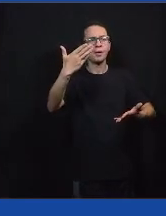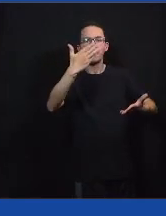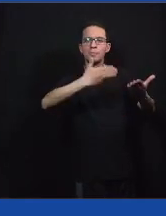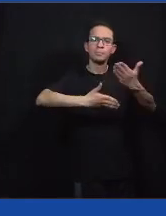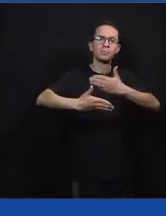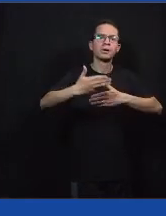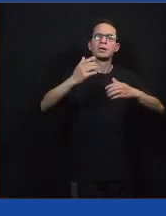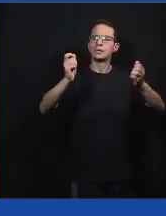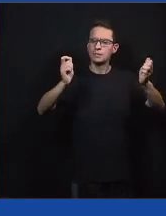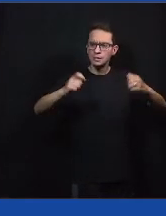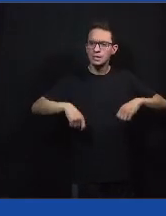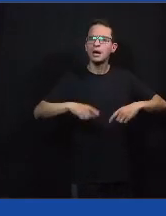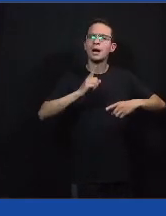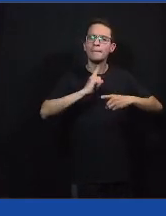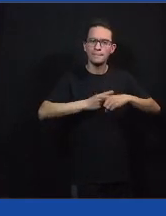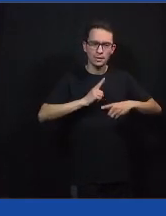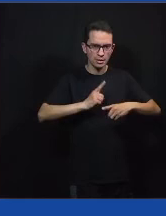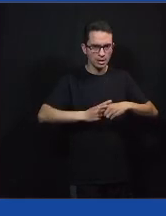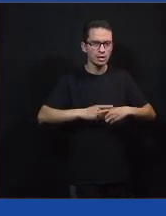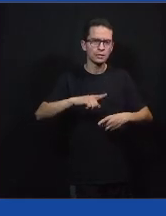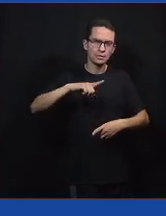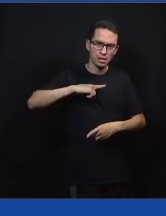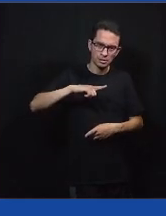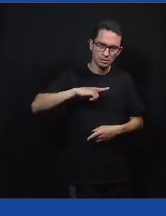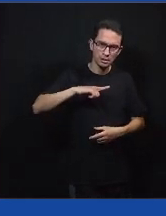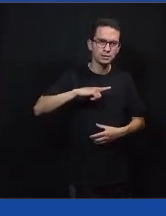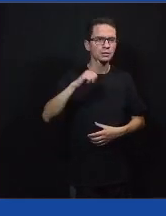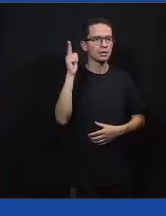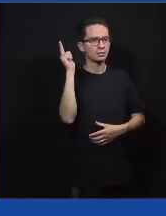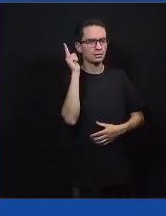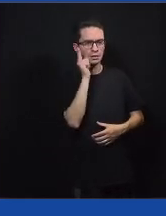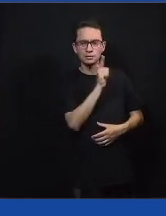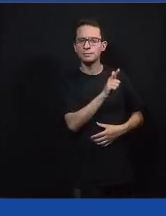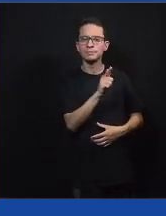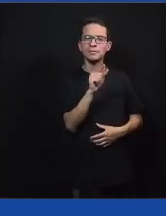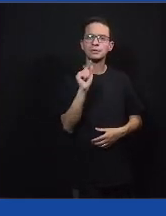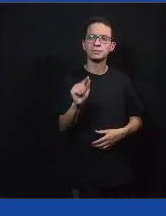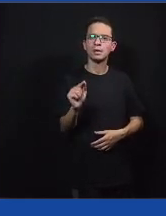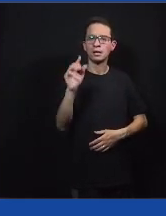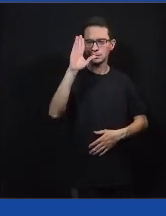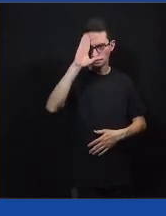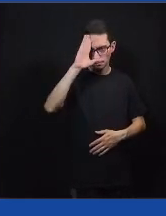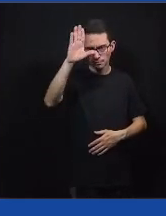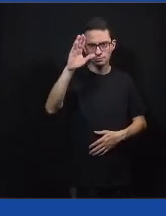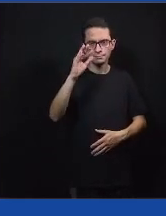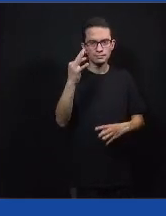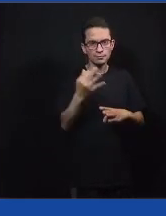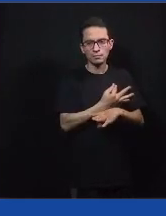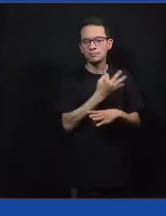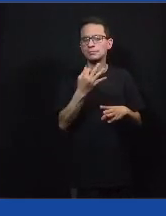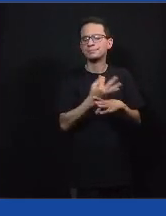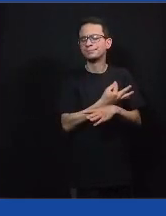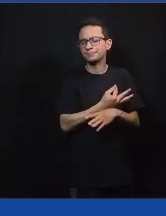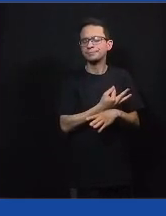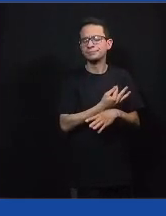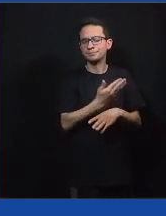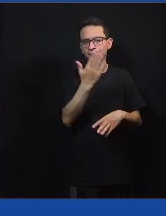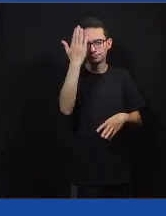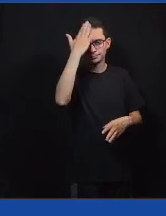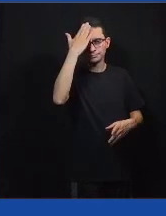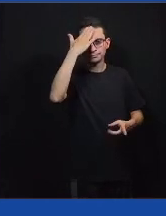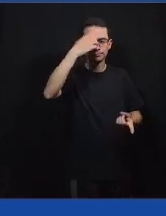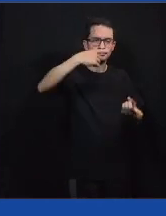que é no conviver que a gente presencia a diversidade, né? É fundamental para um ambiente de tolerância, né? Então é estar entre